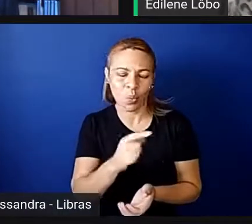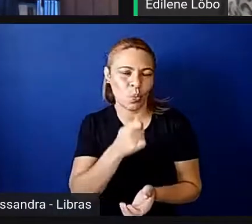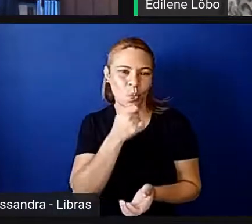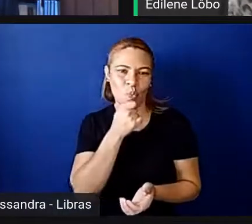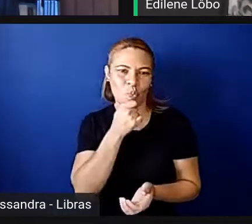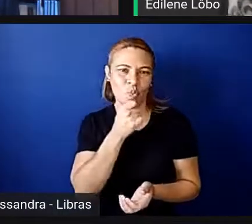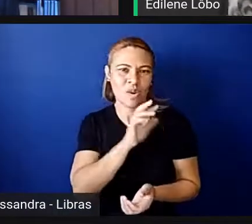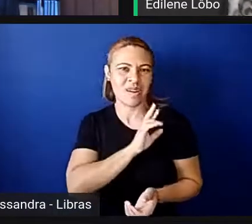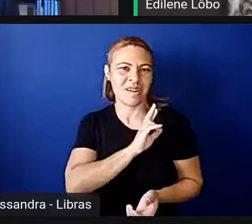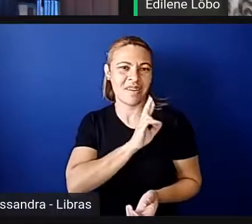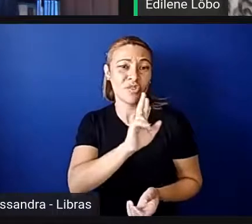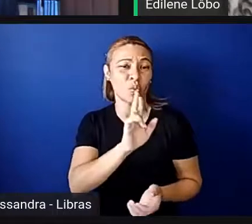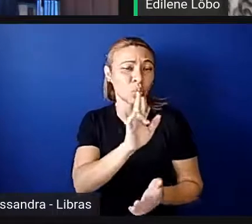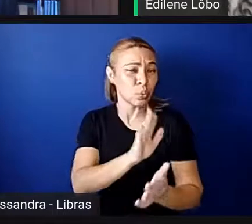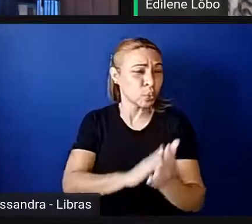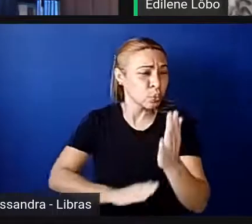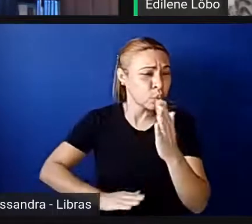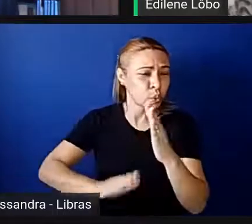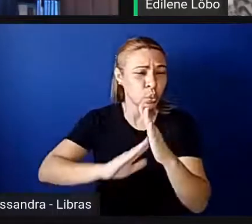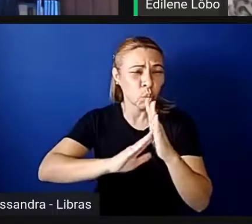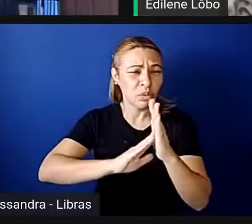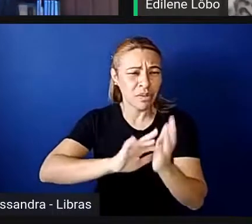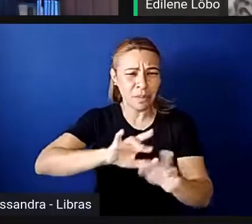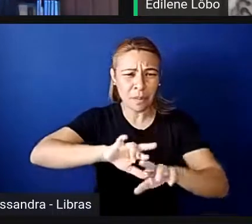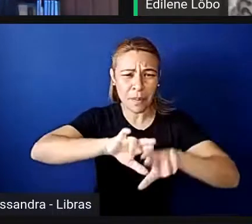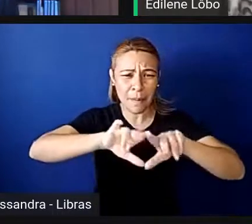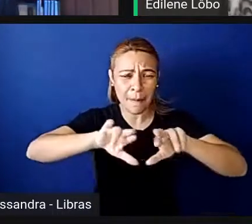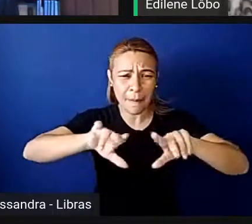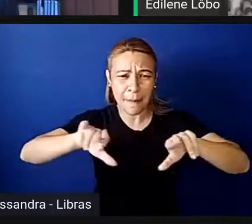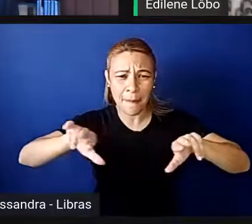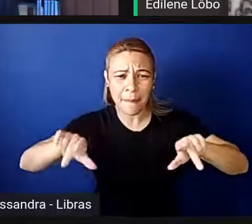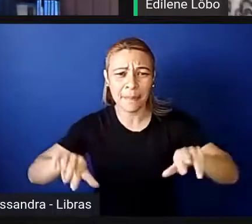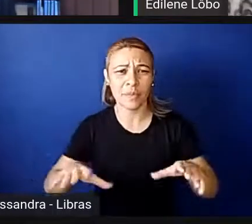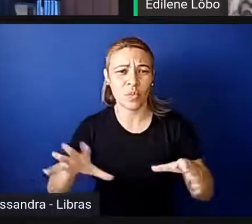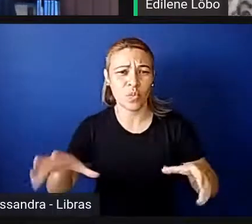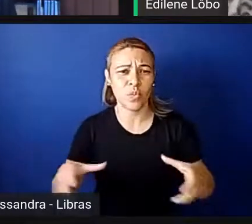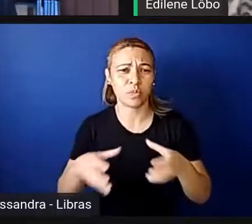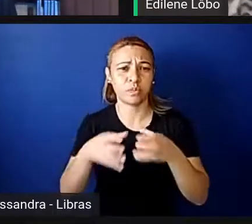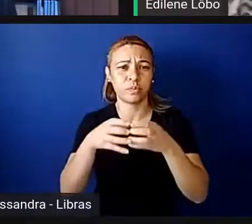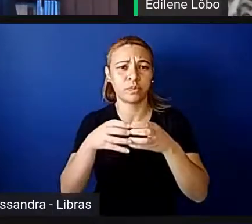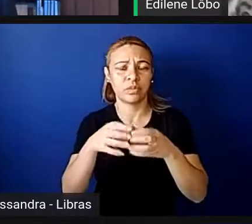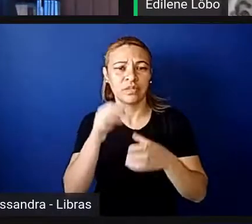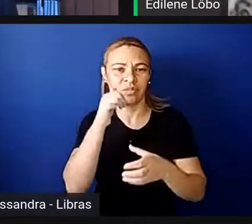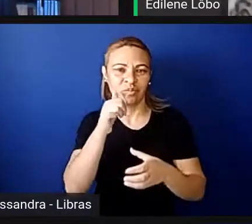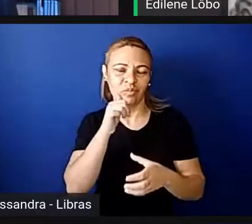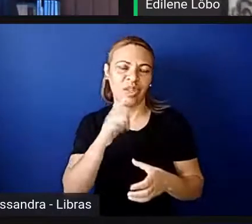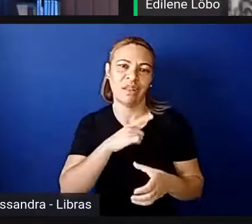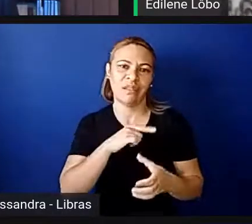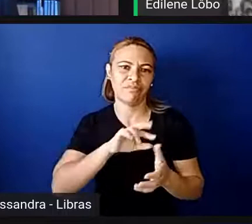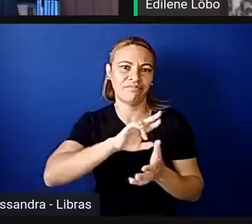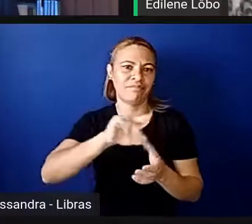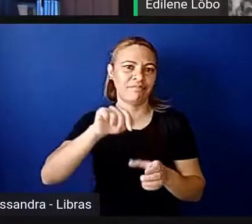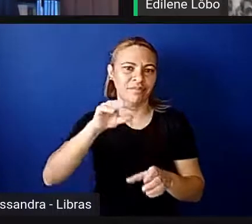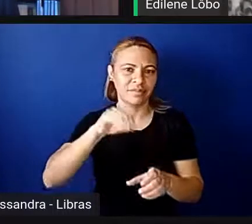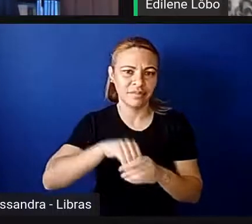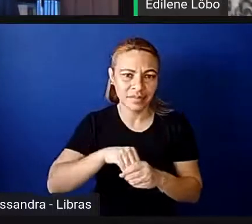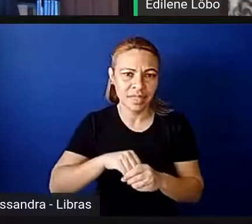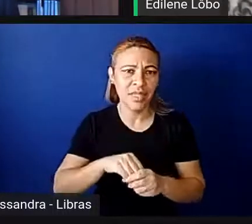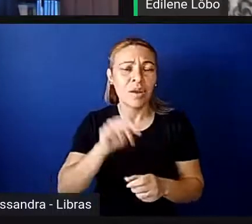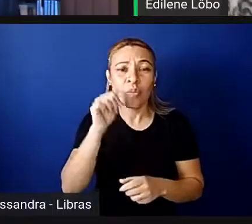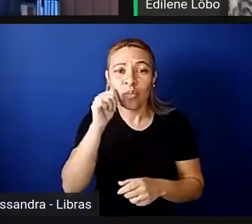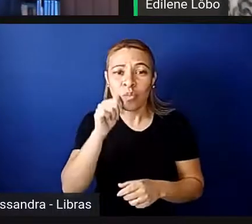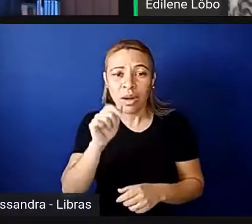toda a diversidade que o conjunto de mulheres brasileiras apresenta. Eu estou falando das mulheres